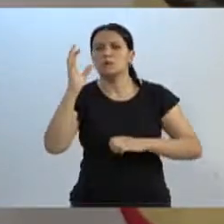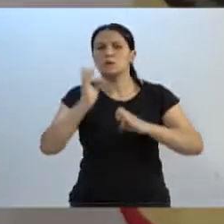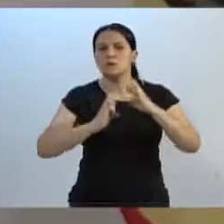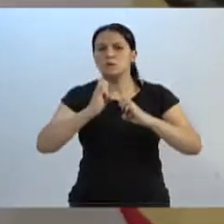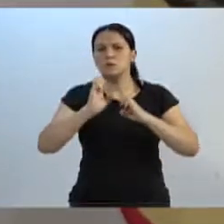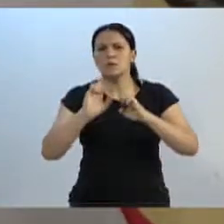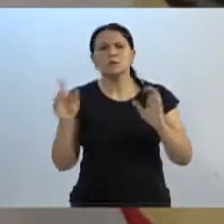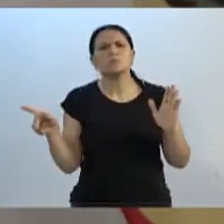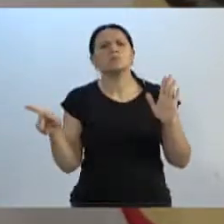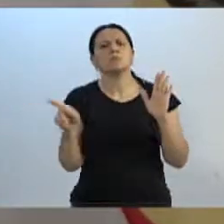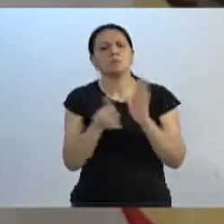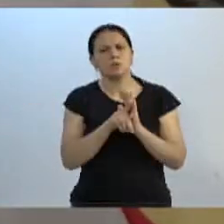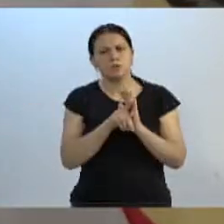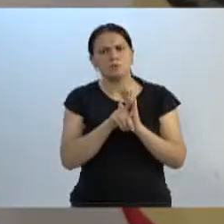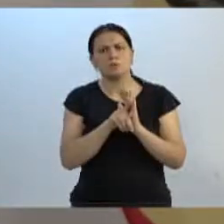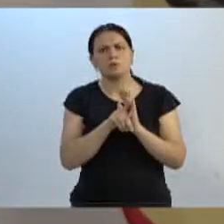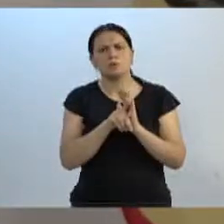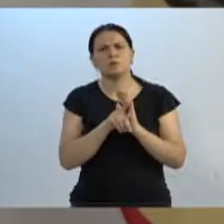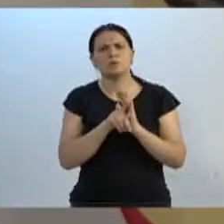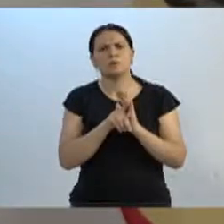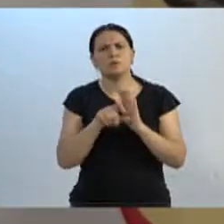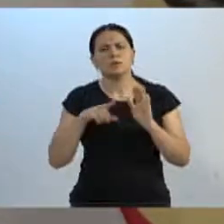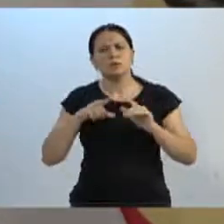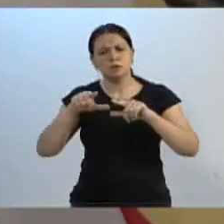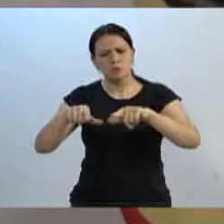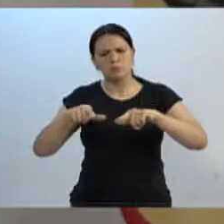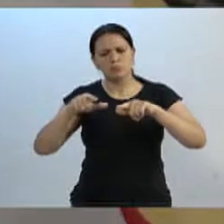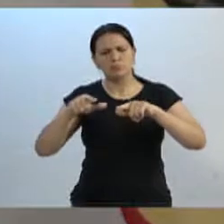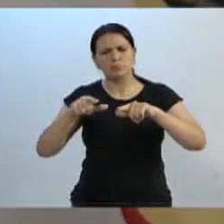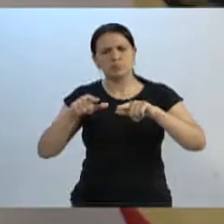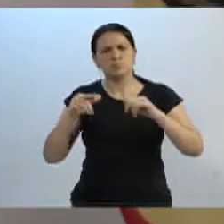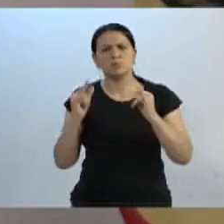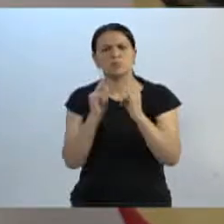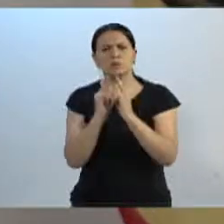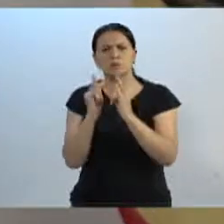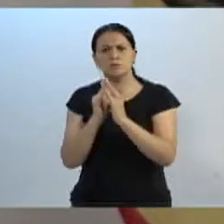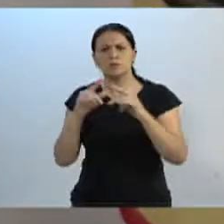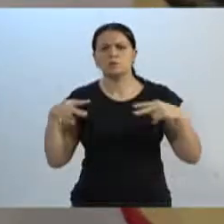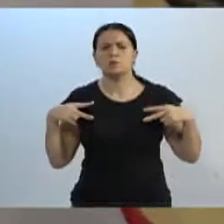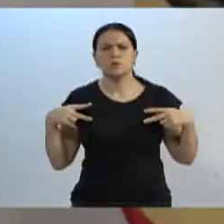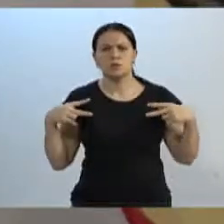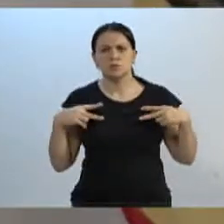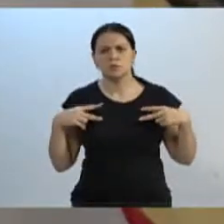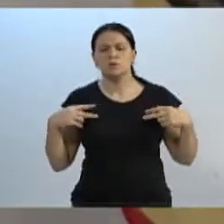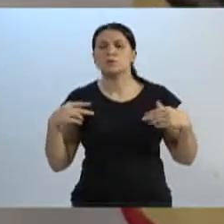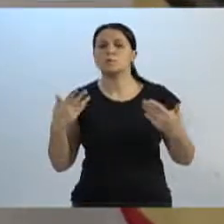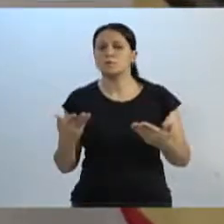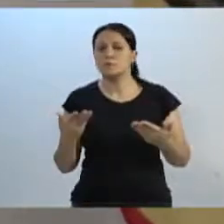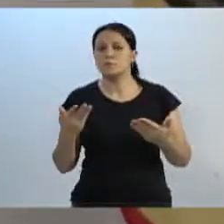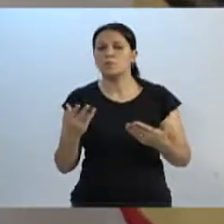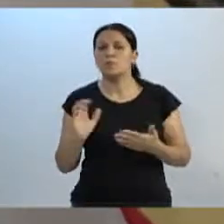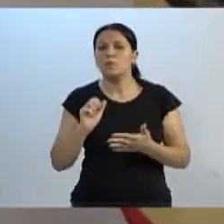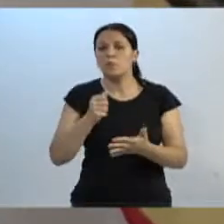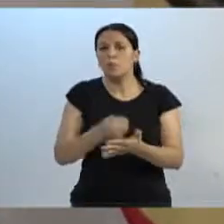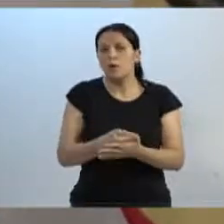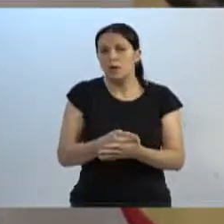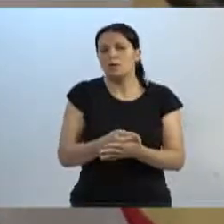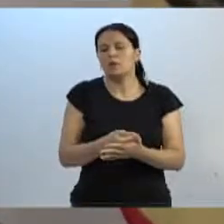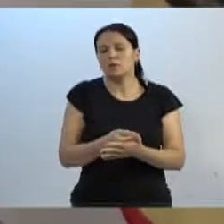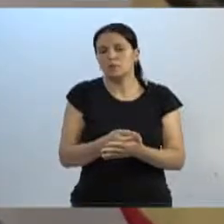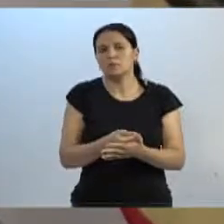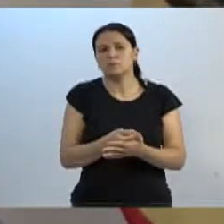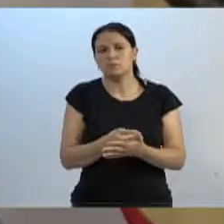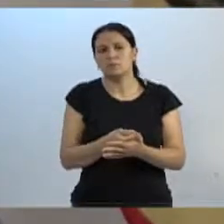especializadas e certificadas por meio de instituições privadas que irão custear as despesas